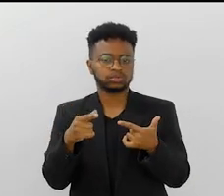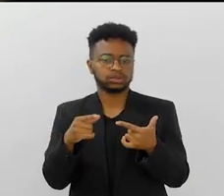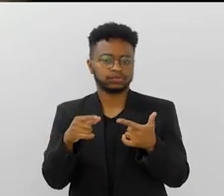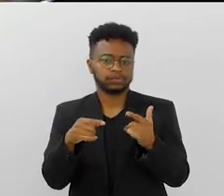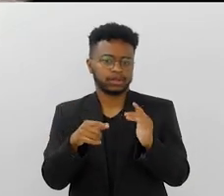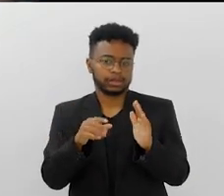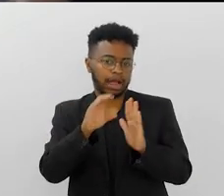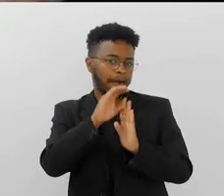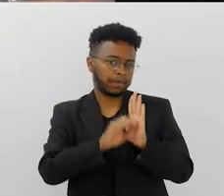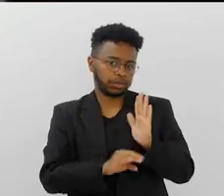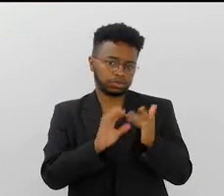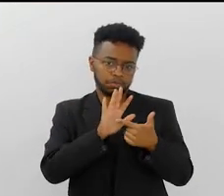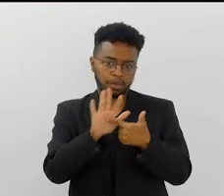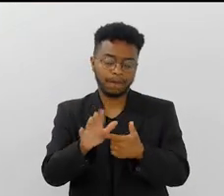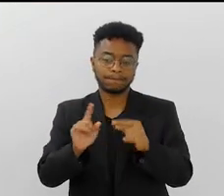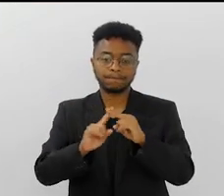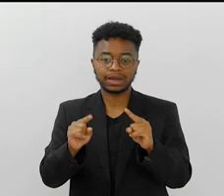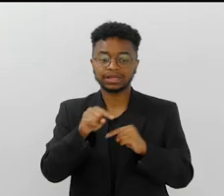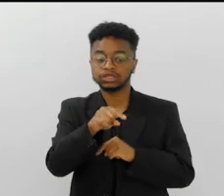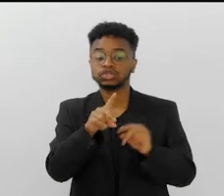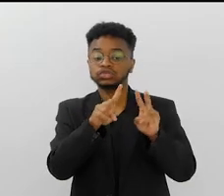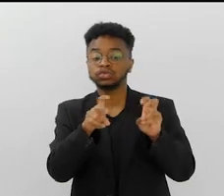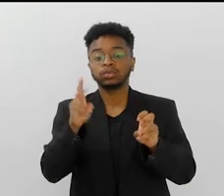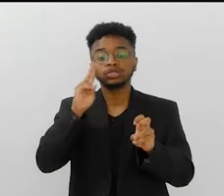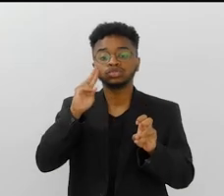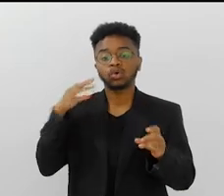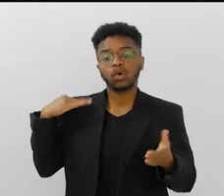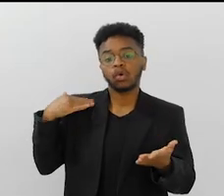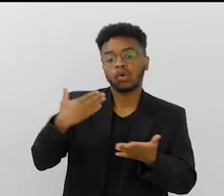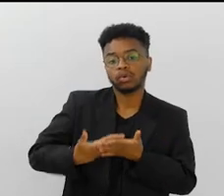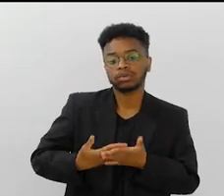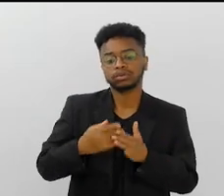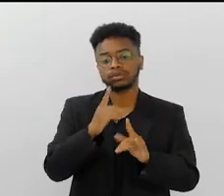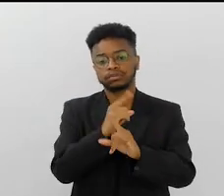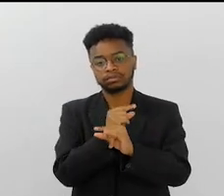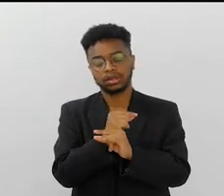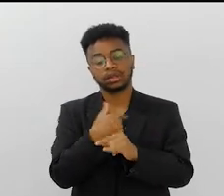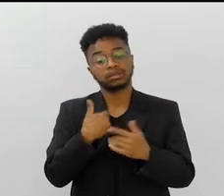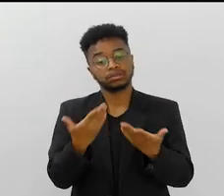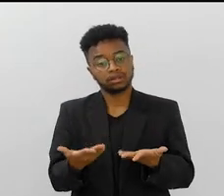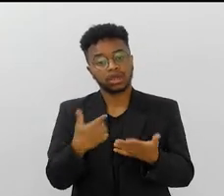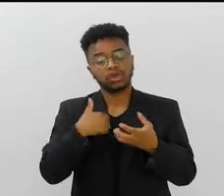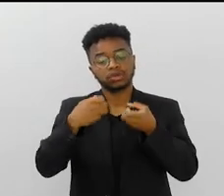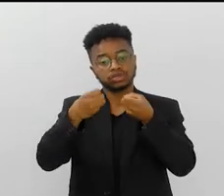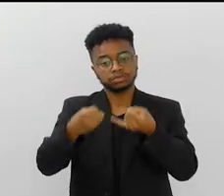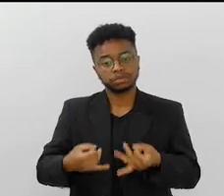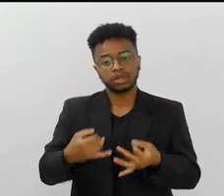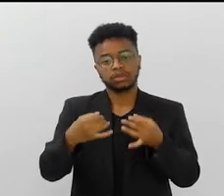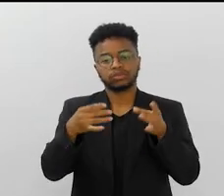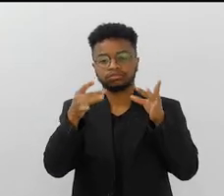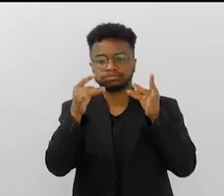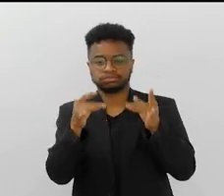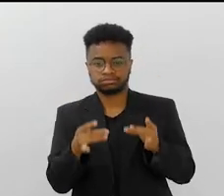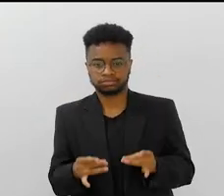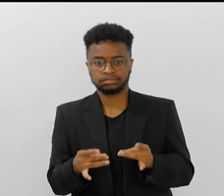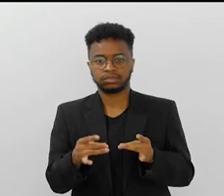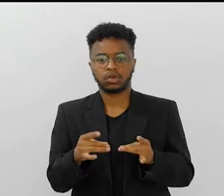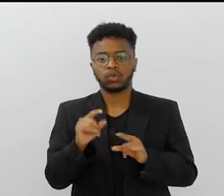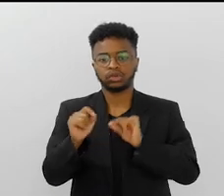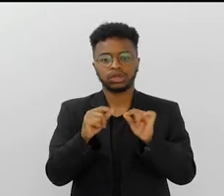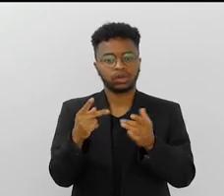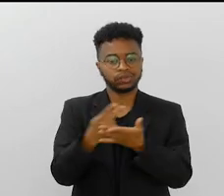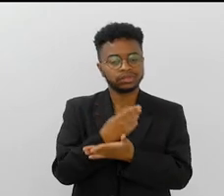em pedaços de livro, mas esse é um livro exclusivo sobre a história da Beja Flor. Eu falo um pouco desse episódio, mergulho nele